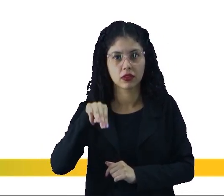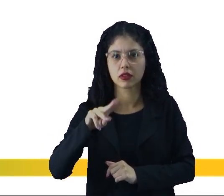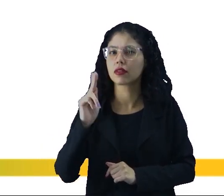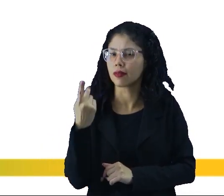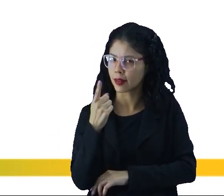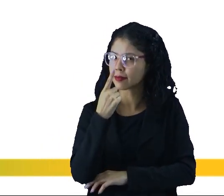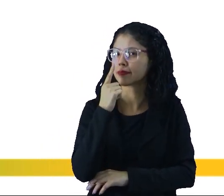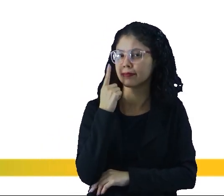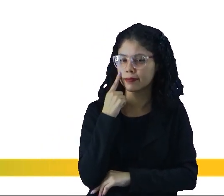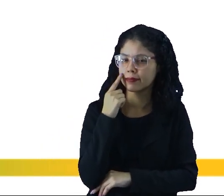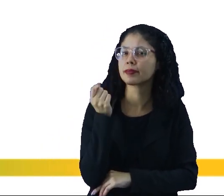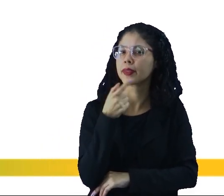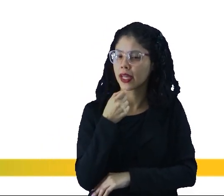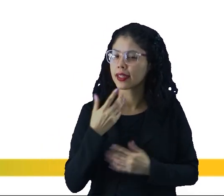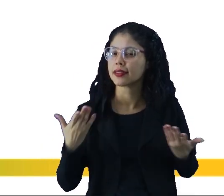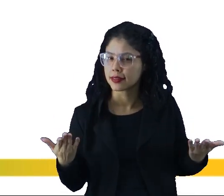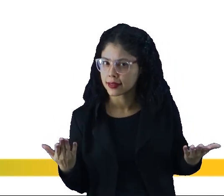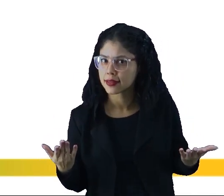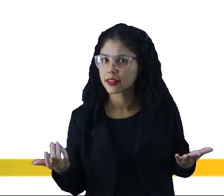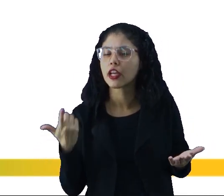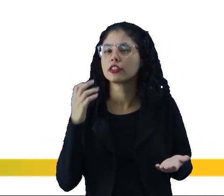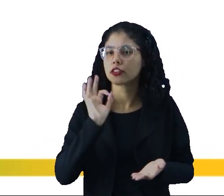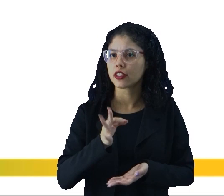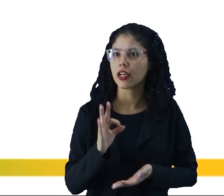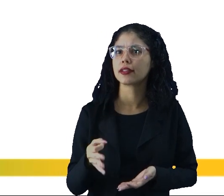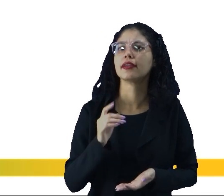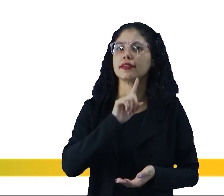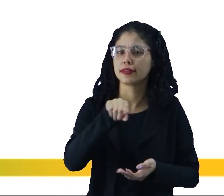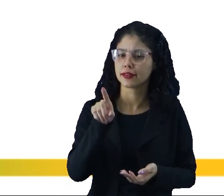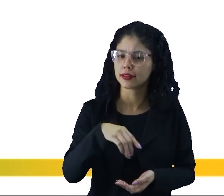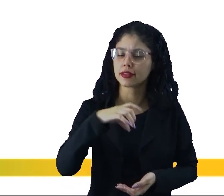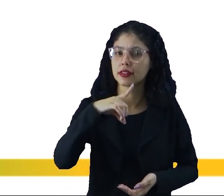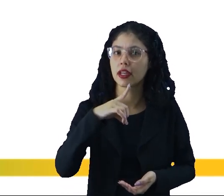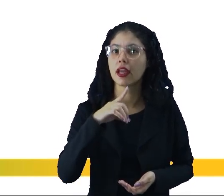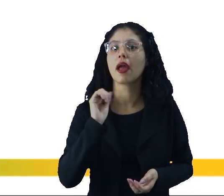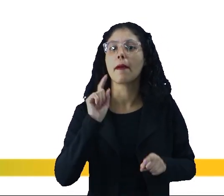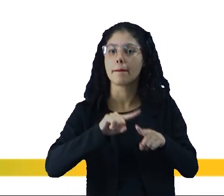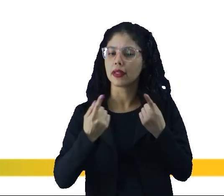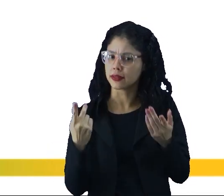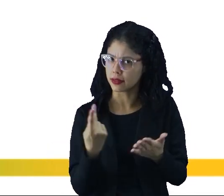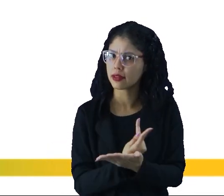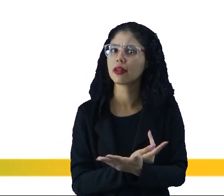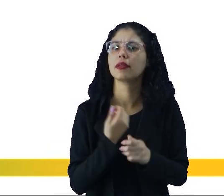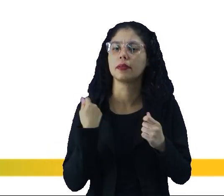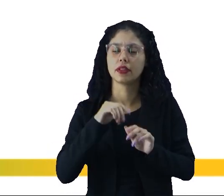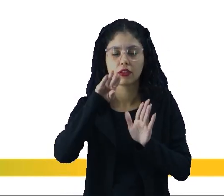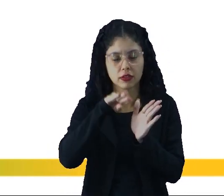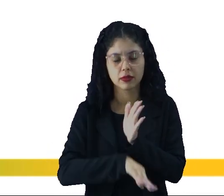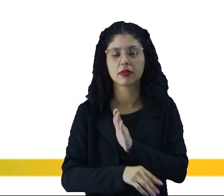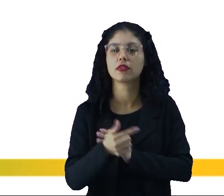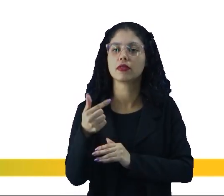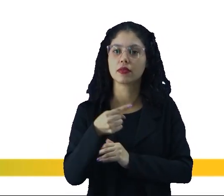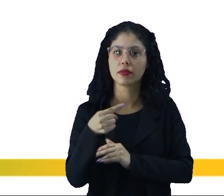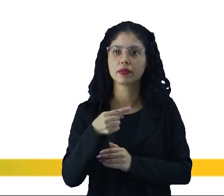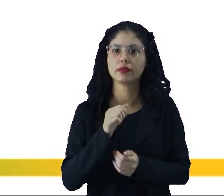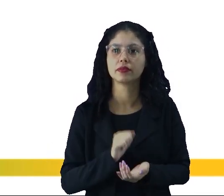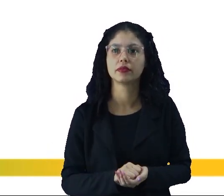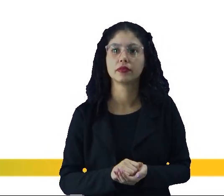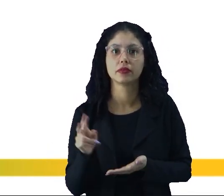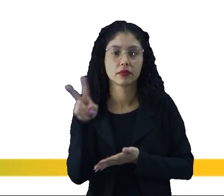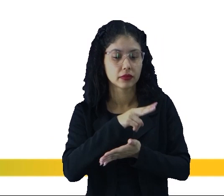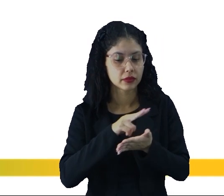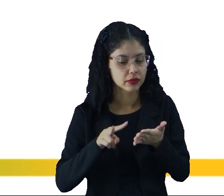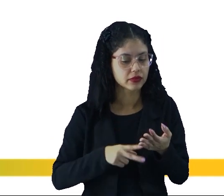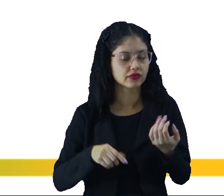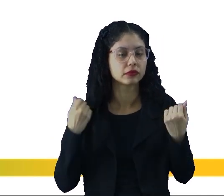que pegadinha nessa questão, hein? a gente com certeza marcaria a letra D mas não é a letra D é a letra C questão de